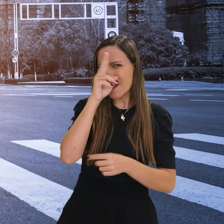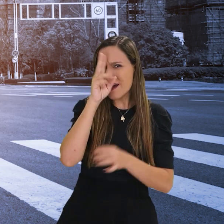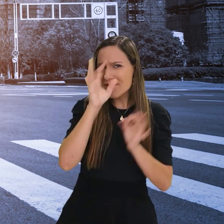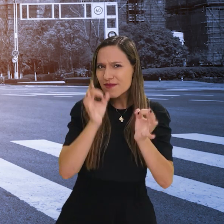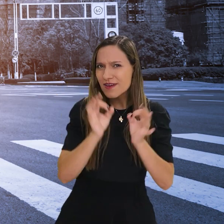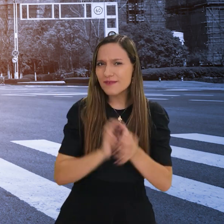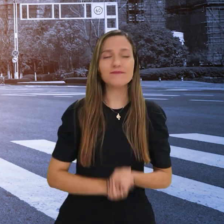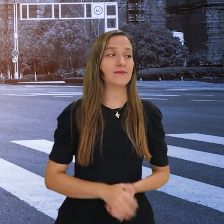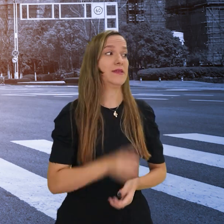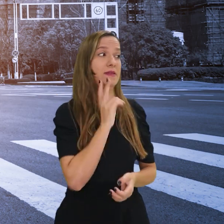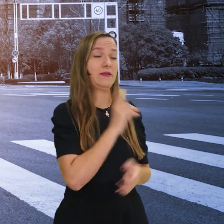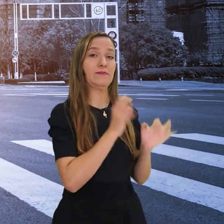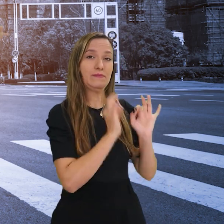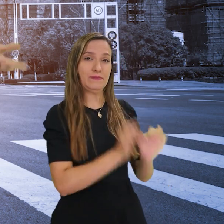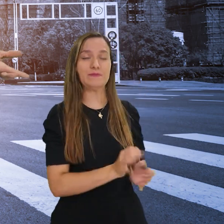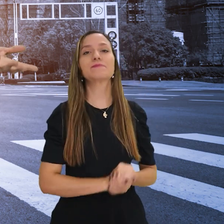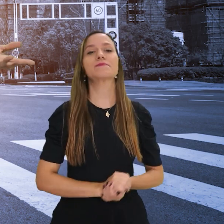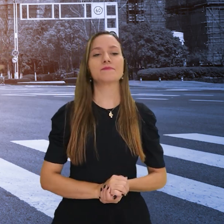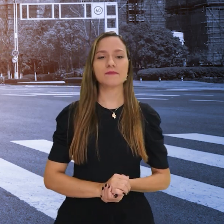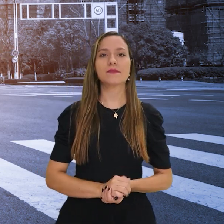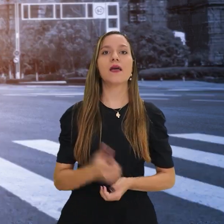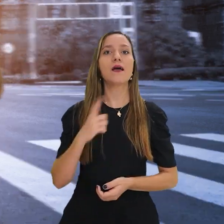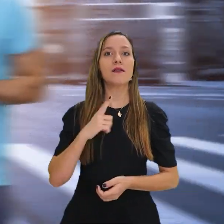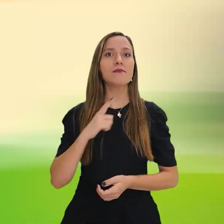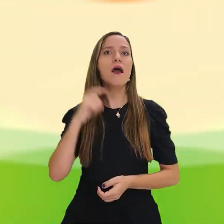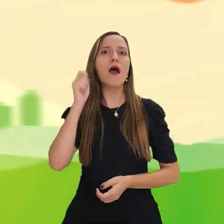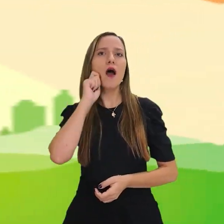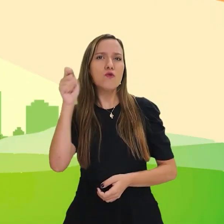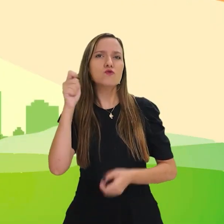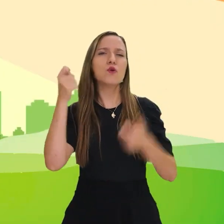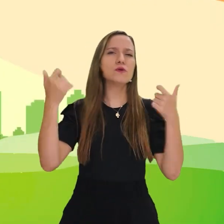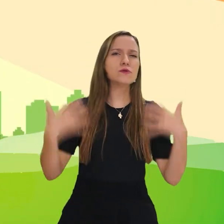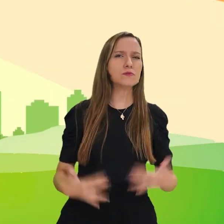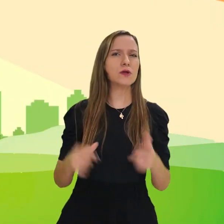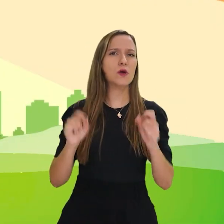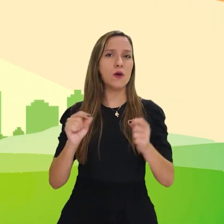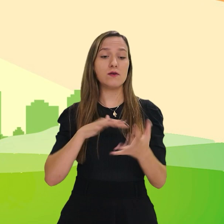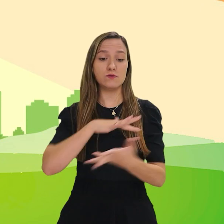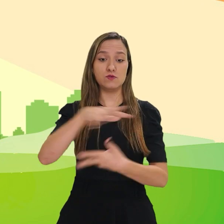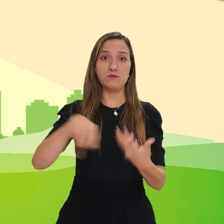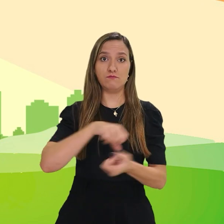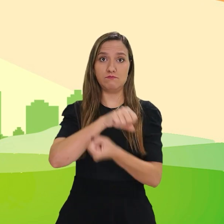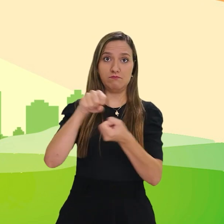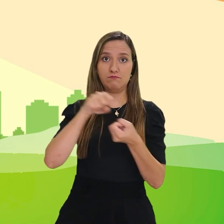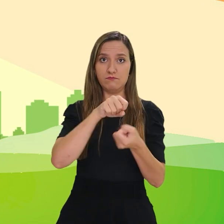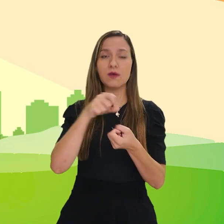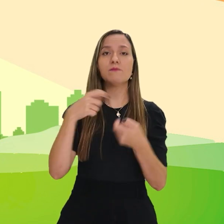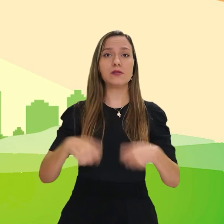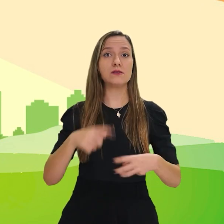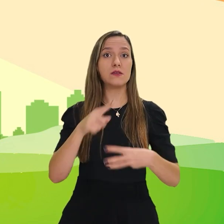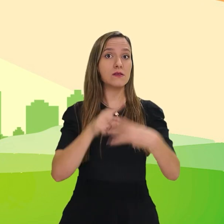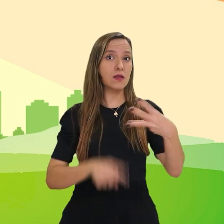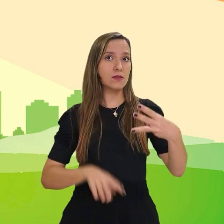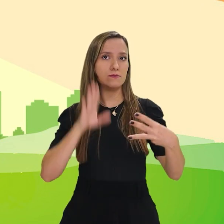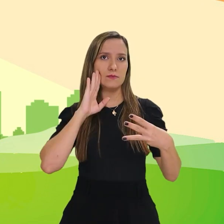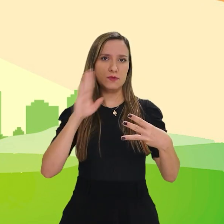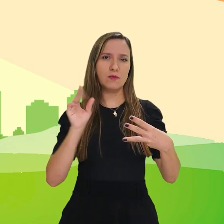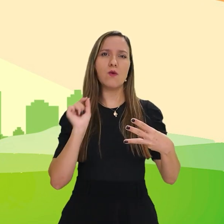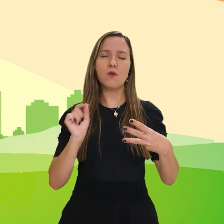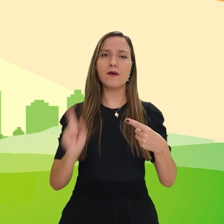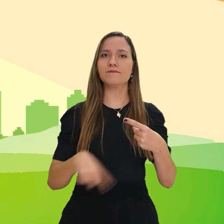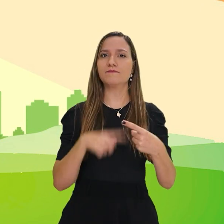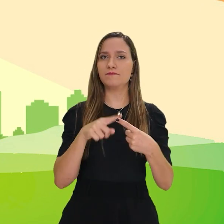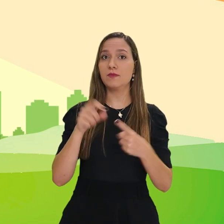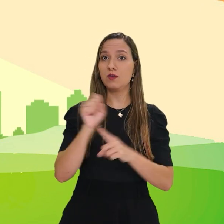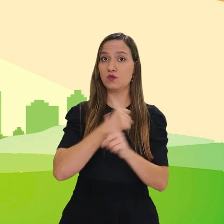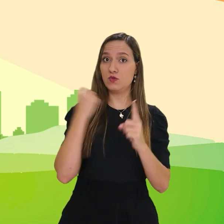programa passado. Você lembra, Beto? Claro. Vocês lembram? Segundo alguns especialistas, para ser sustentável, é importante